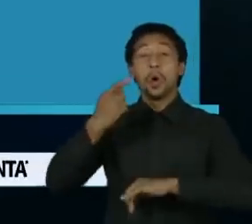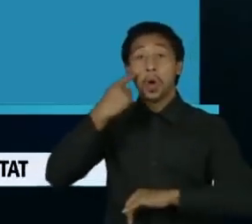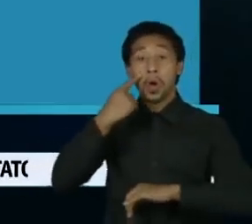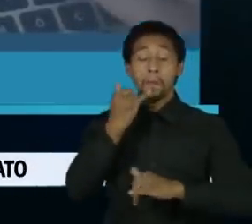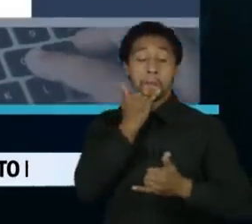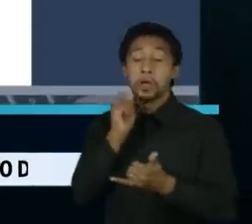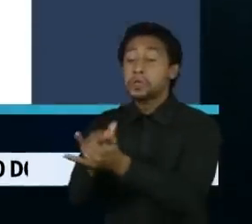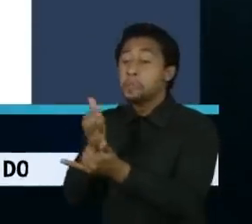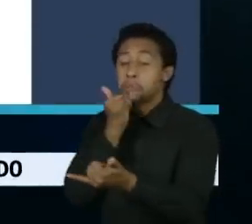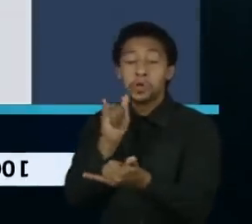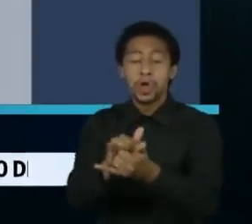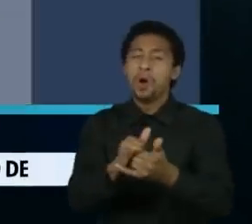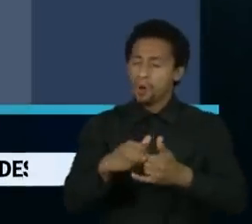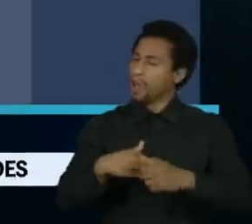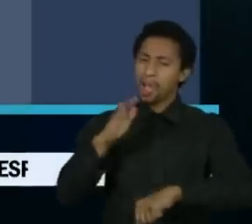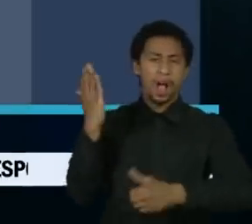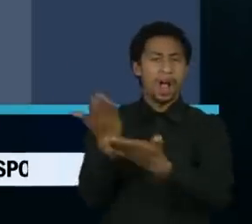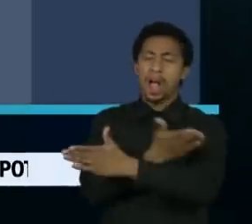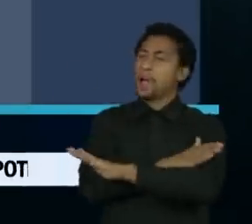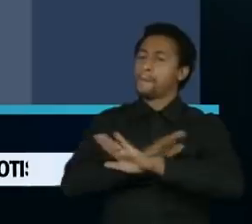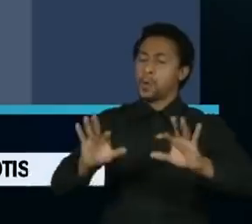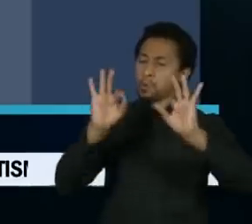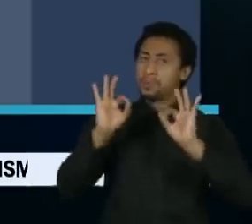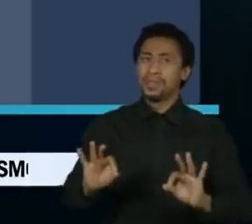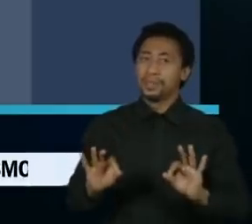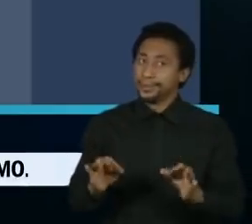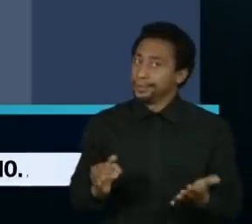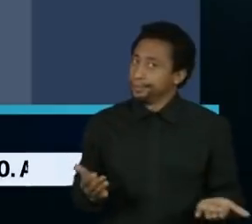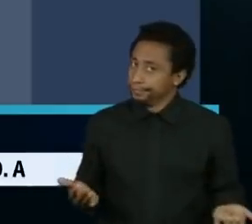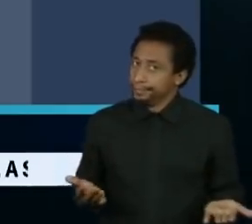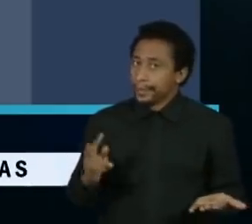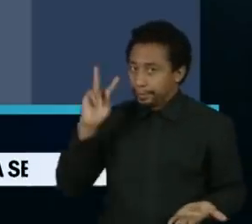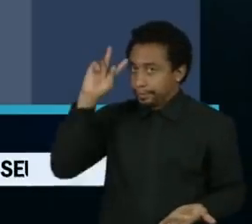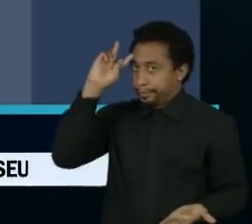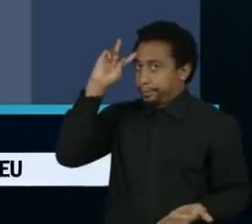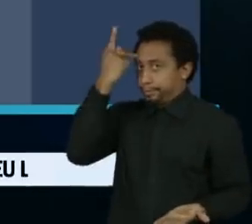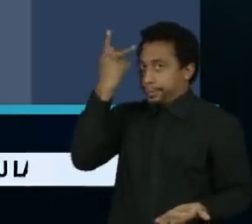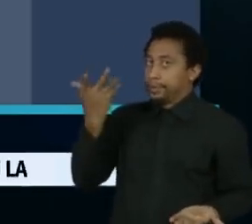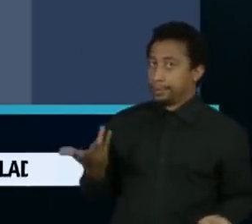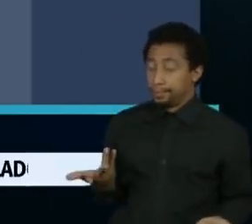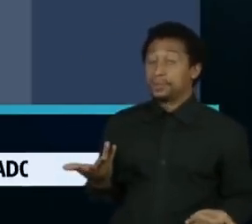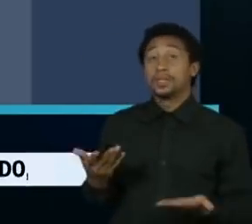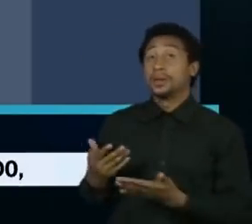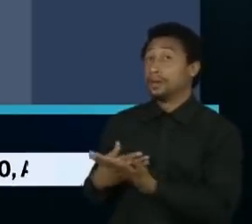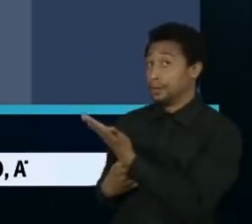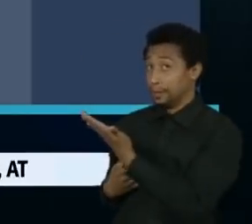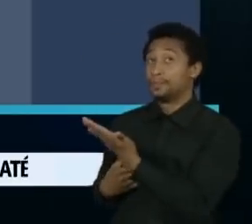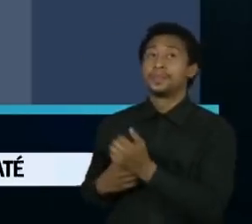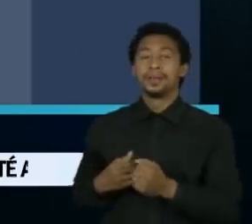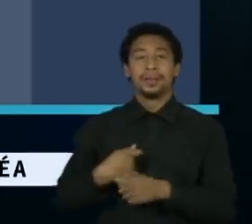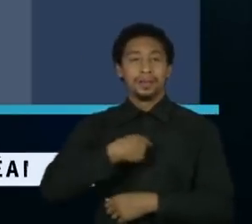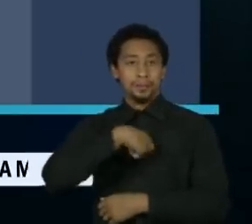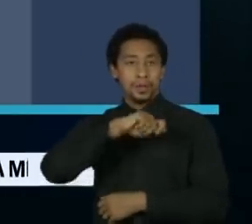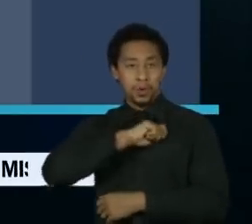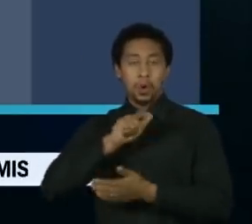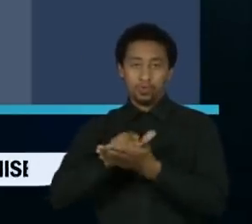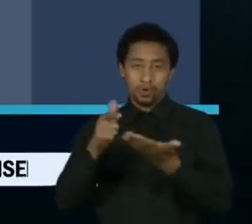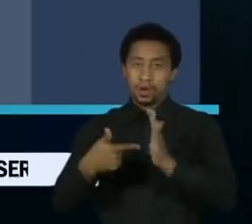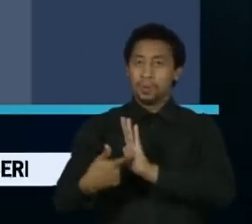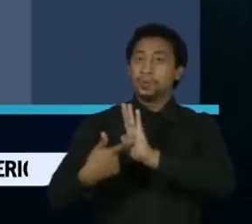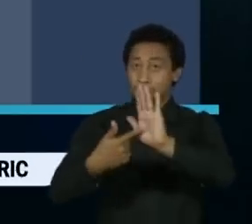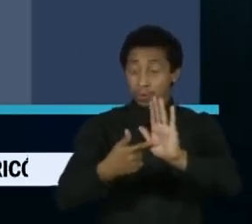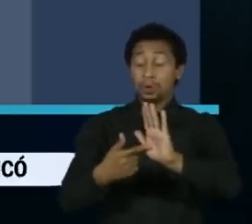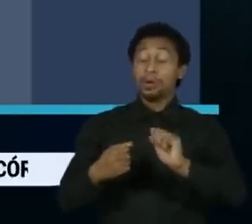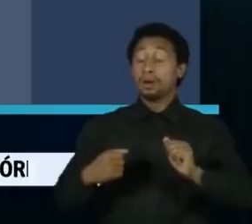O jornal espanhol El País alegou que o presidente havia abaixado o tom contra o STF, mas em diversas ocasiões